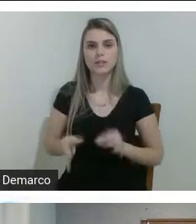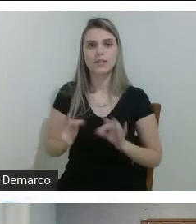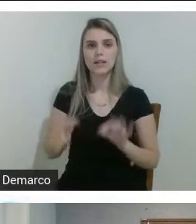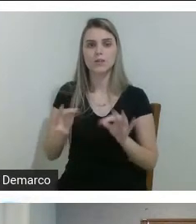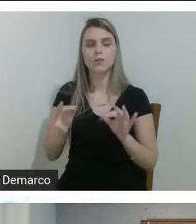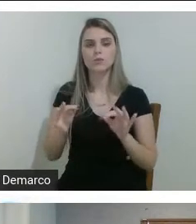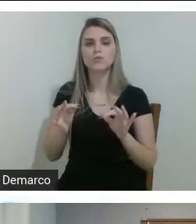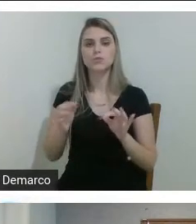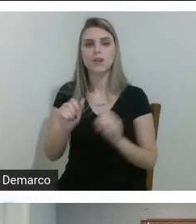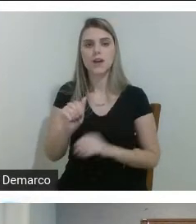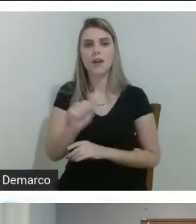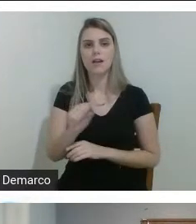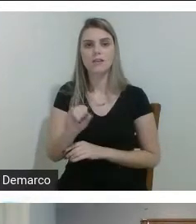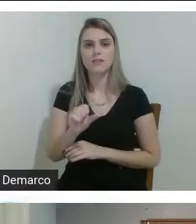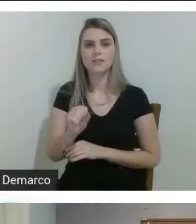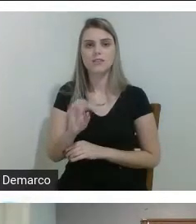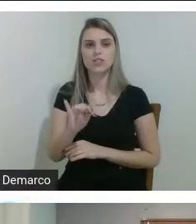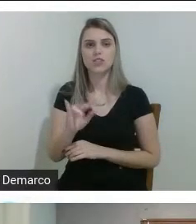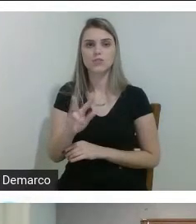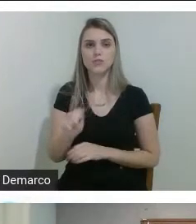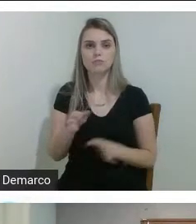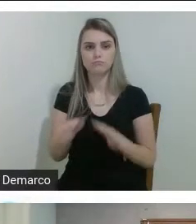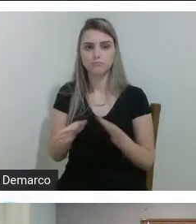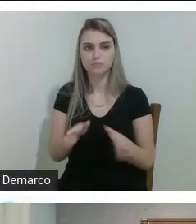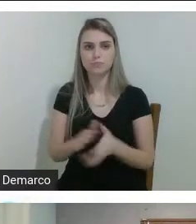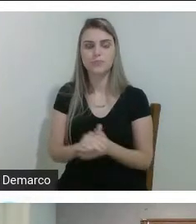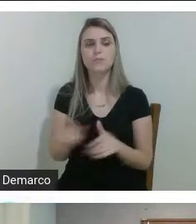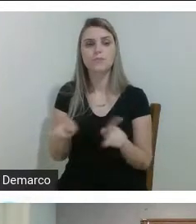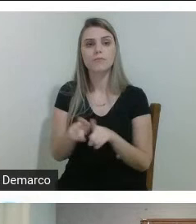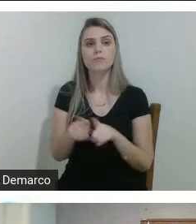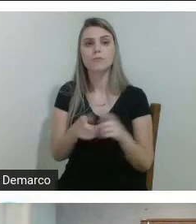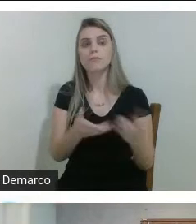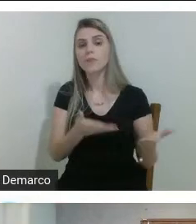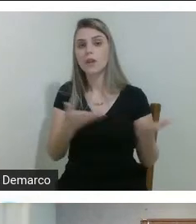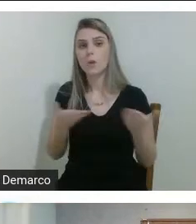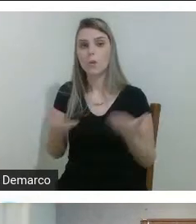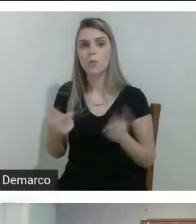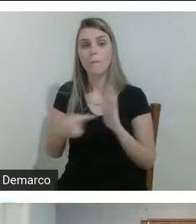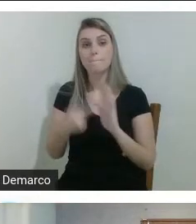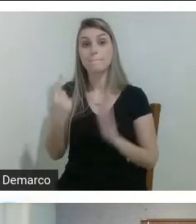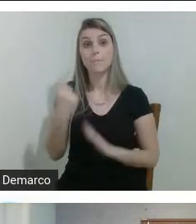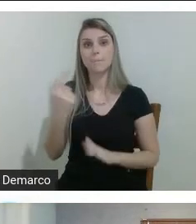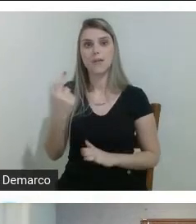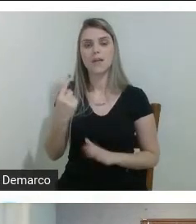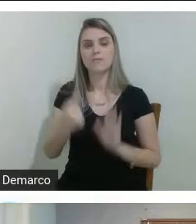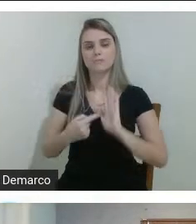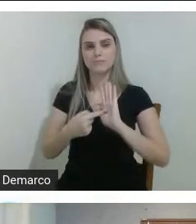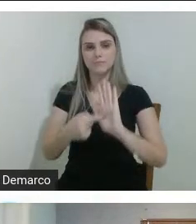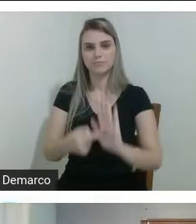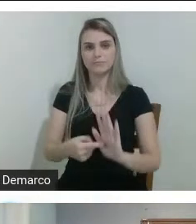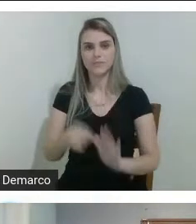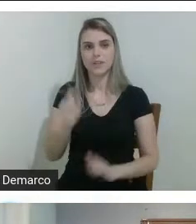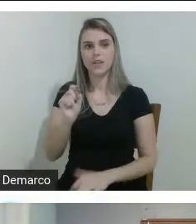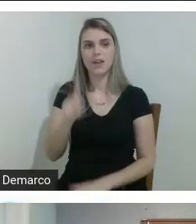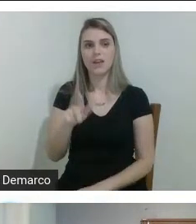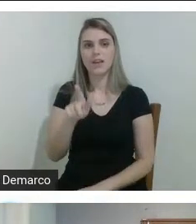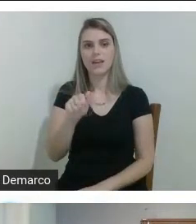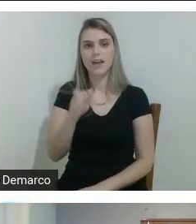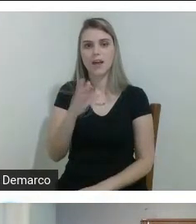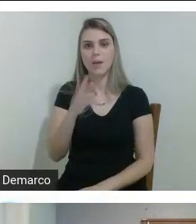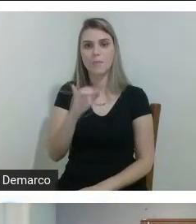tecnologia assistida. Então, dessa maneira, eu convido, então, o primeiro apresentador, não é, que é o Gabriel Gói,